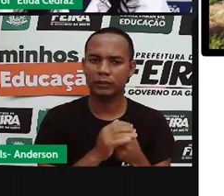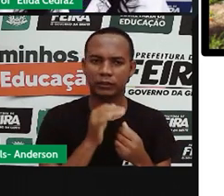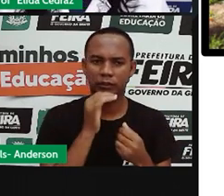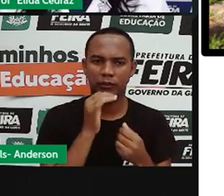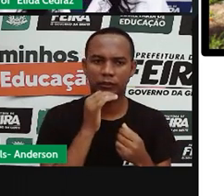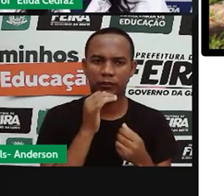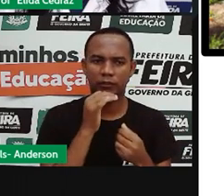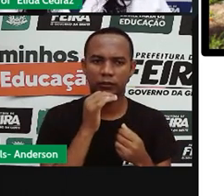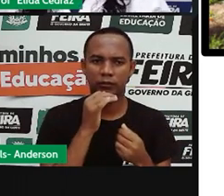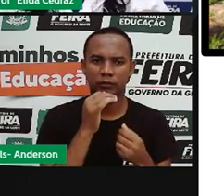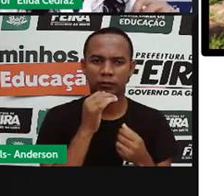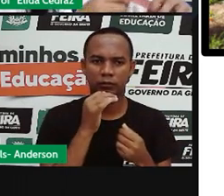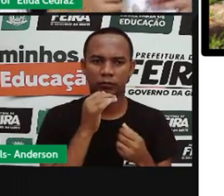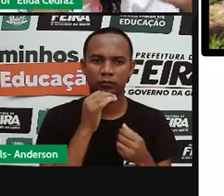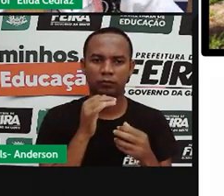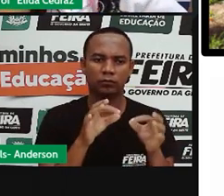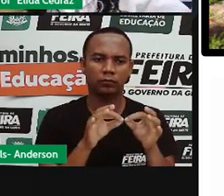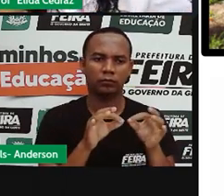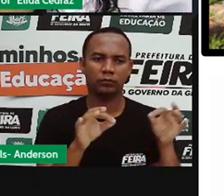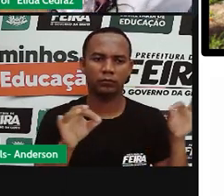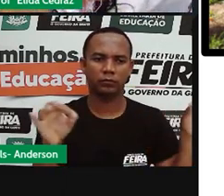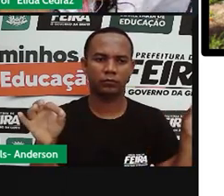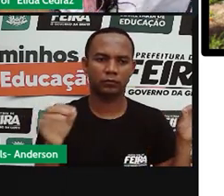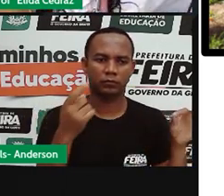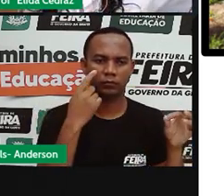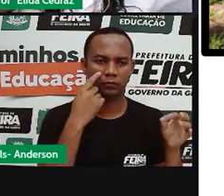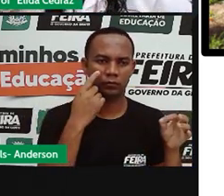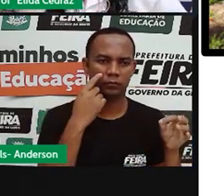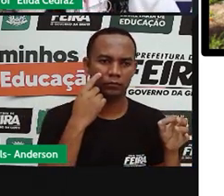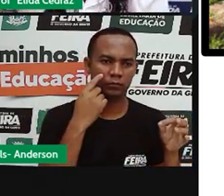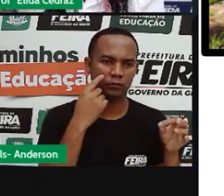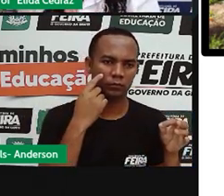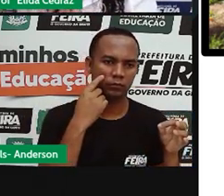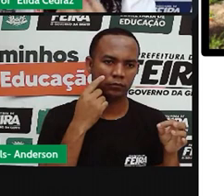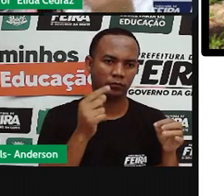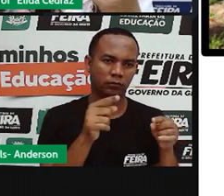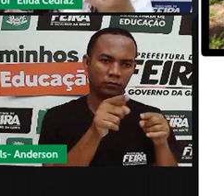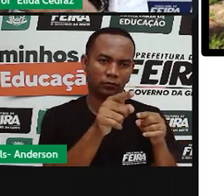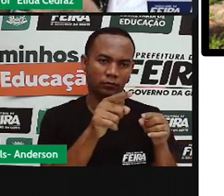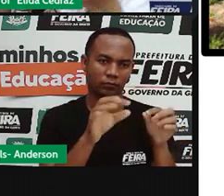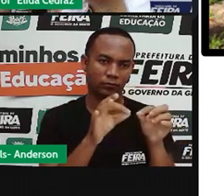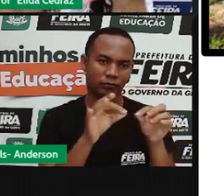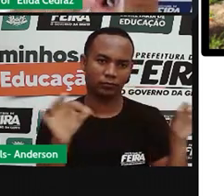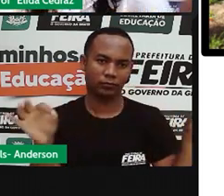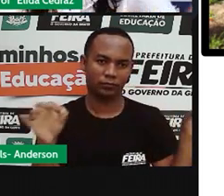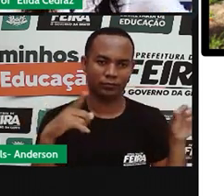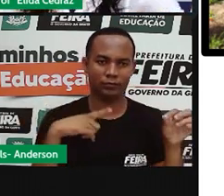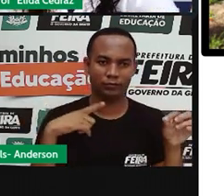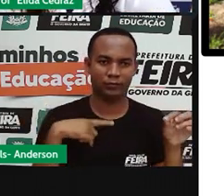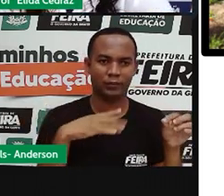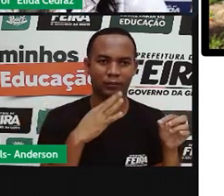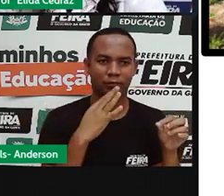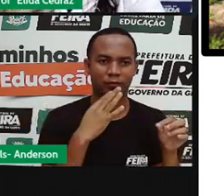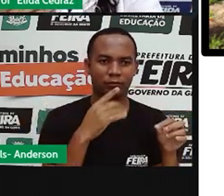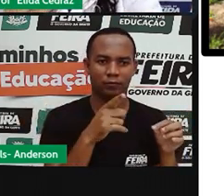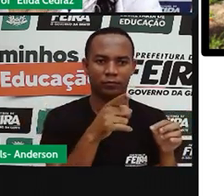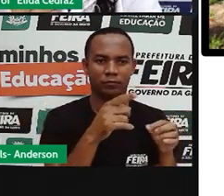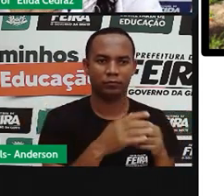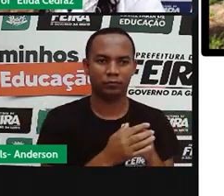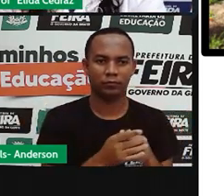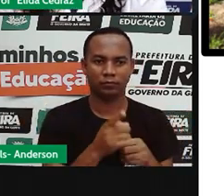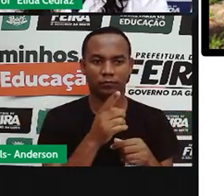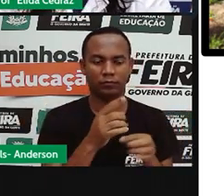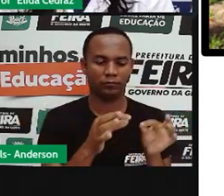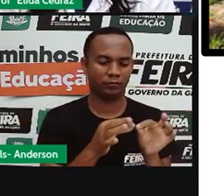com as medidas convencionais, como as fitas métricas, como as